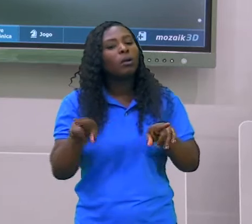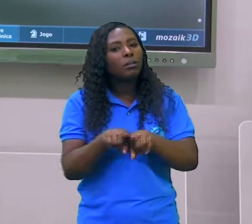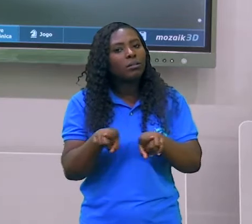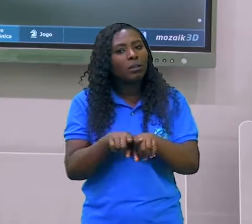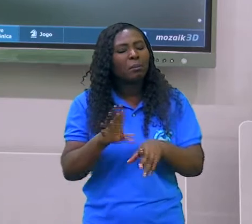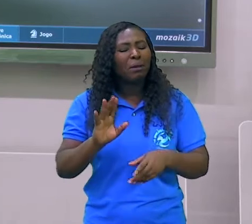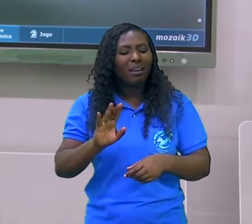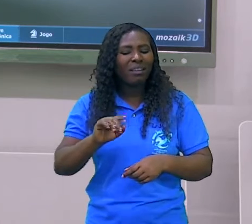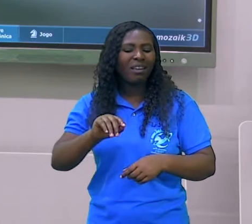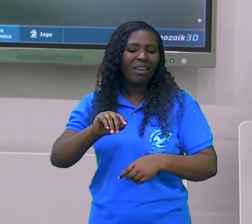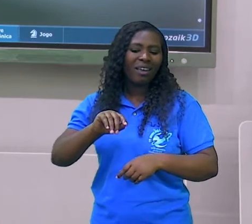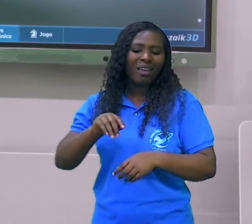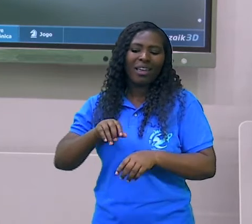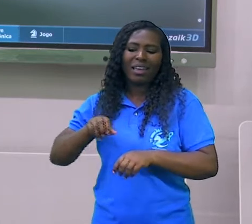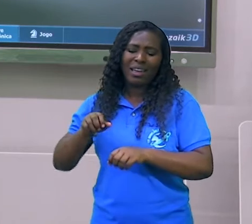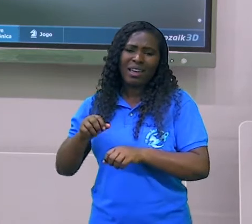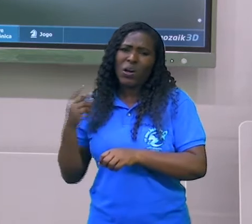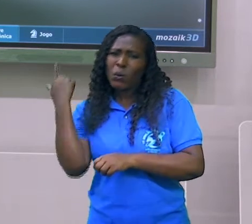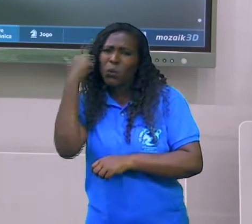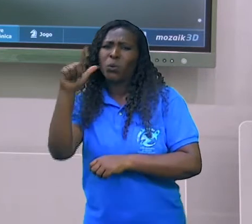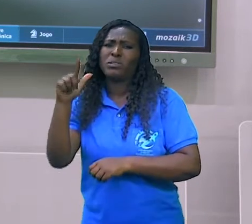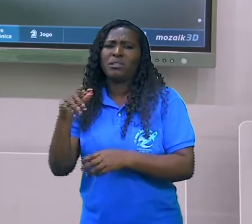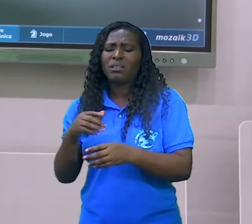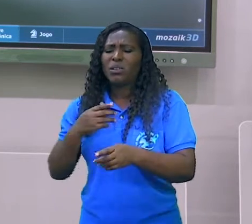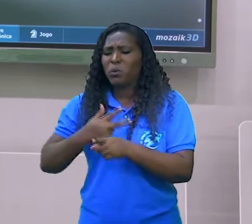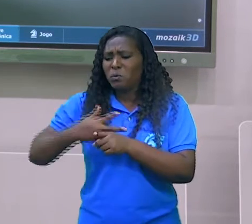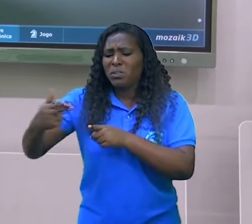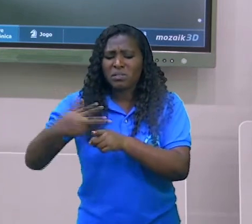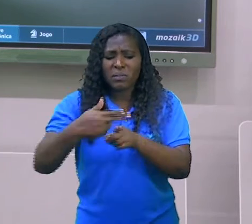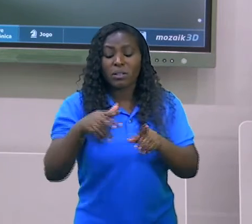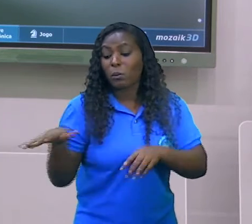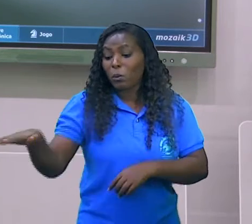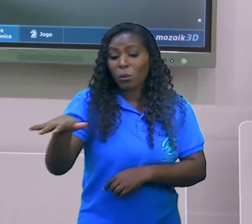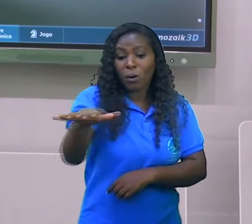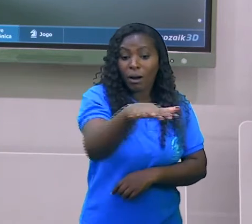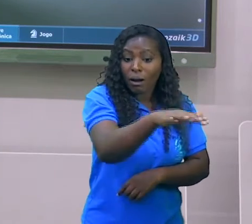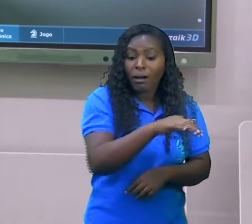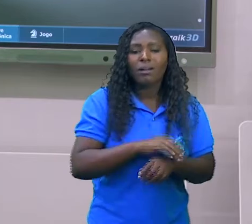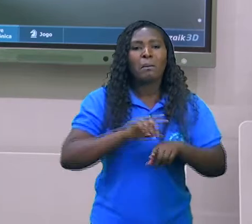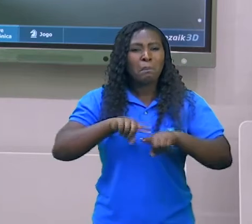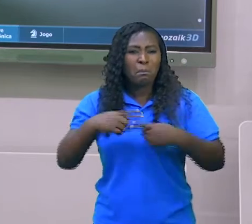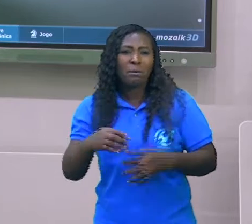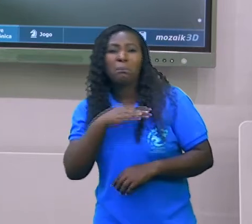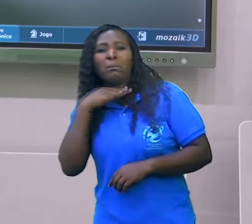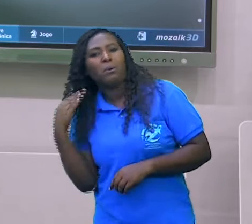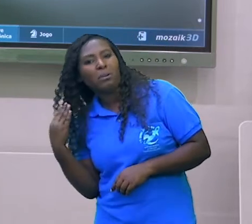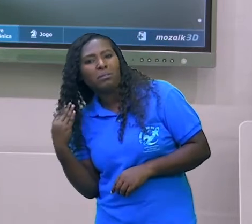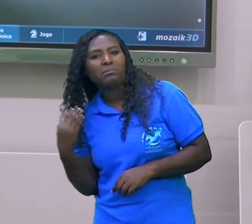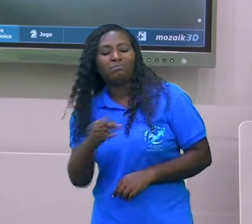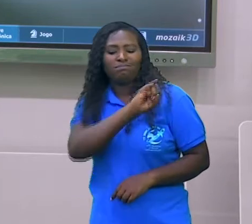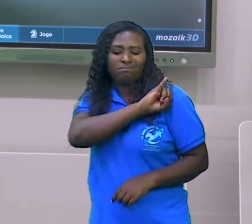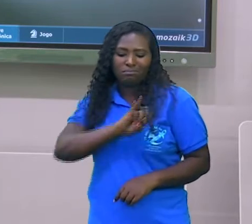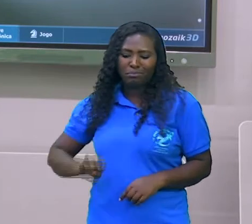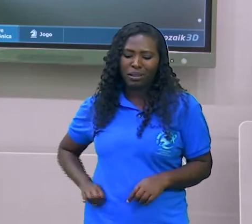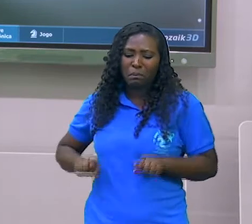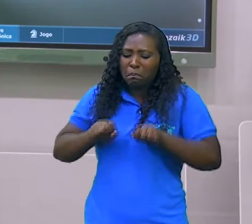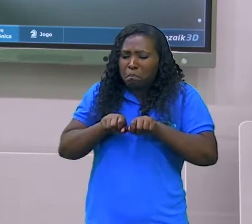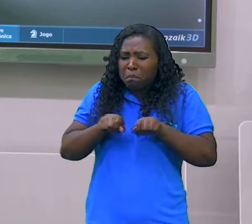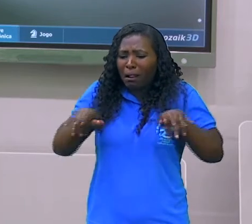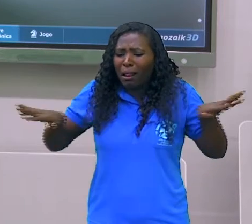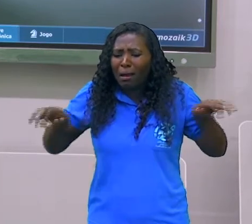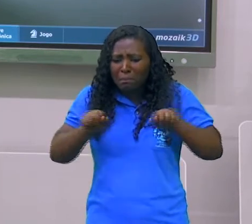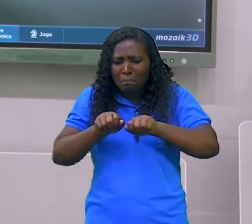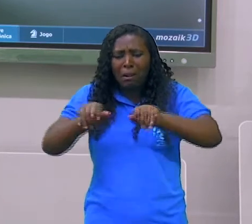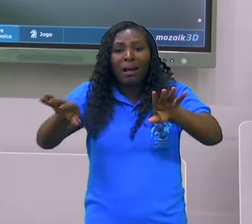sustentou e foi dividido. Alexandre Magno foi um importante nome no mundo antigo. O domínio